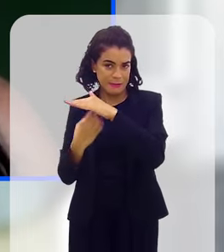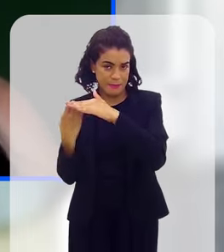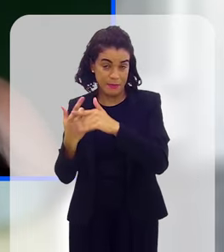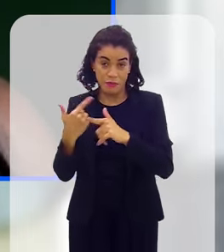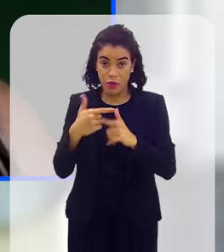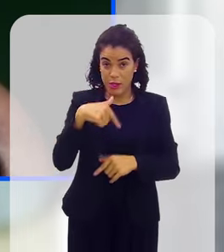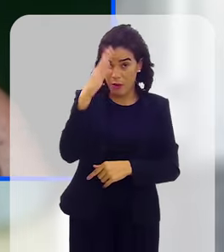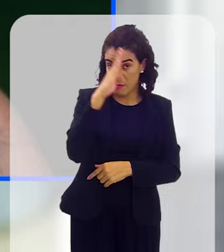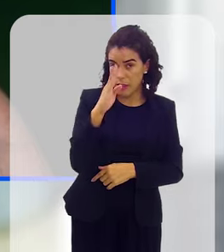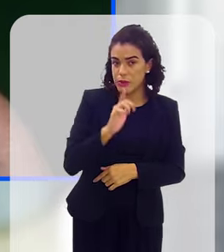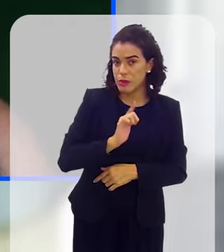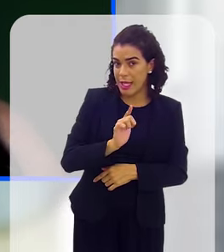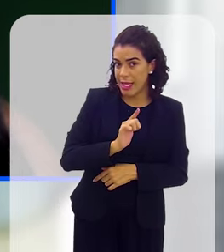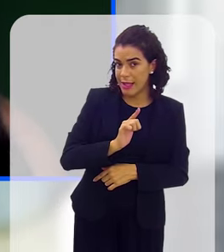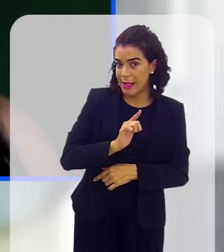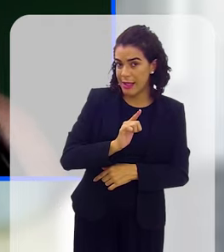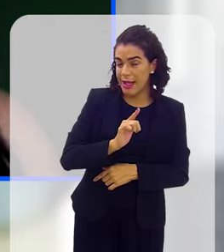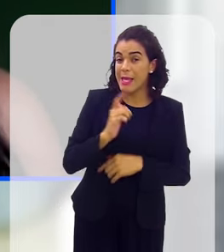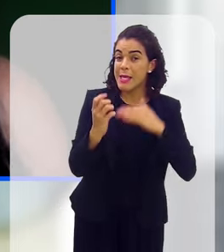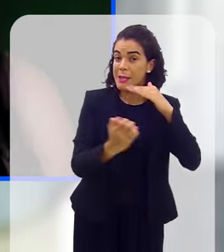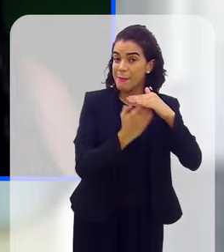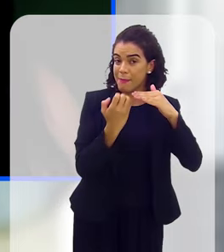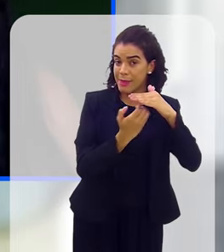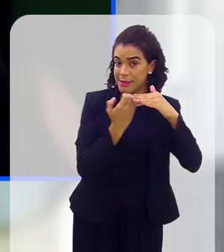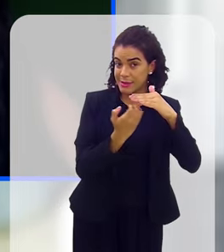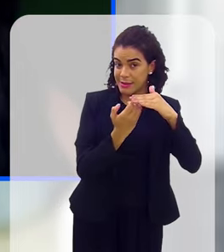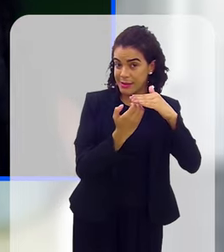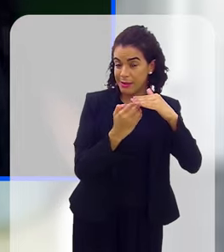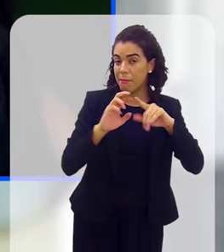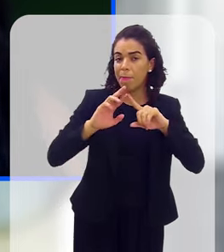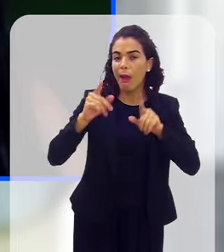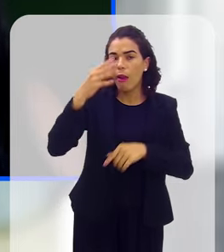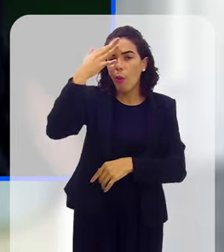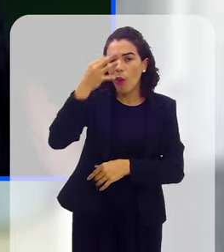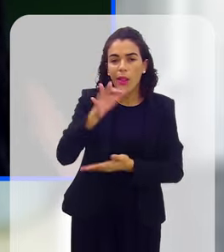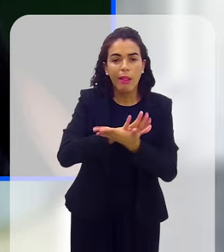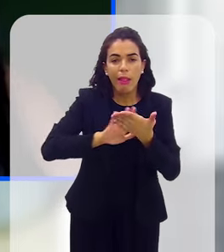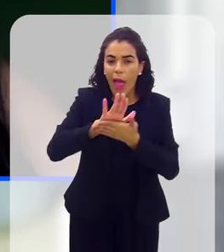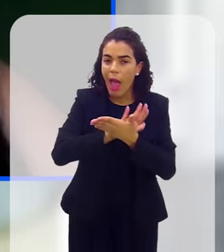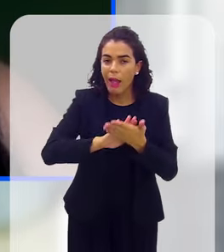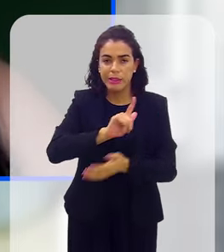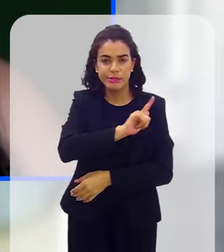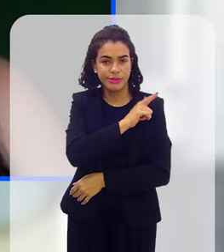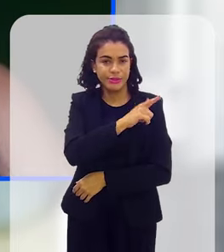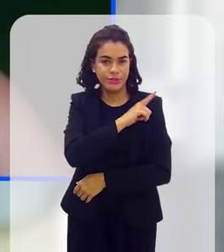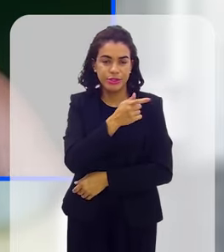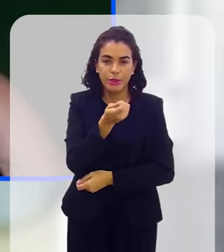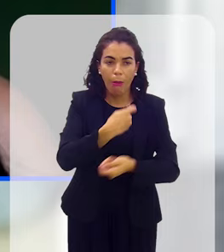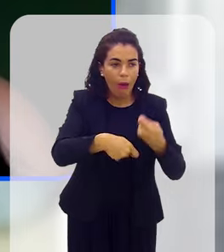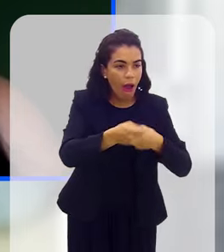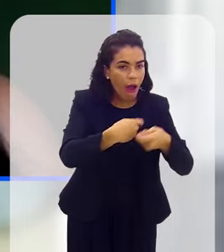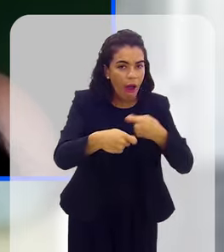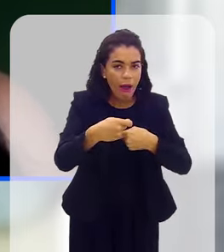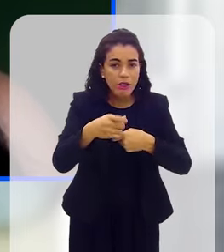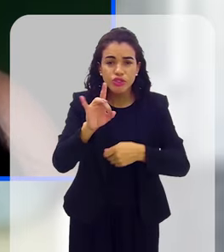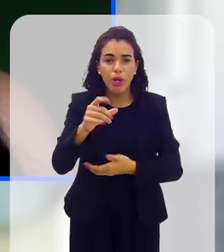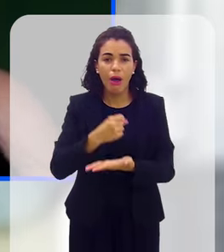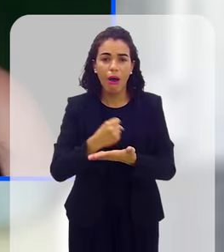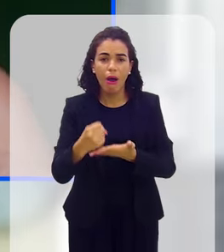Brasil, mas que não são empresárias, não entende nada de gestão, a pessoa simplesmente emprega,